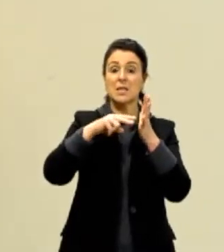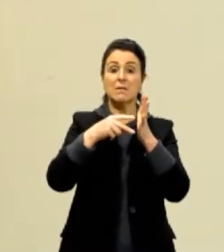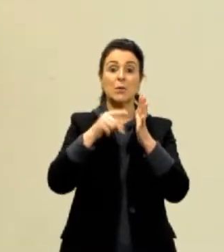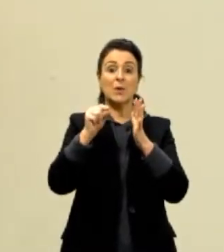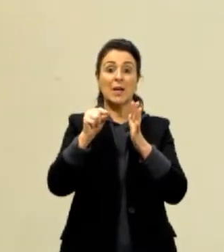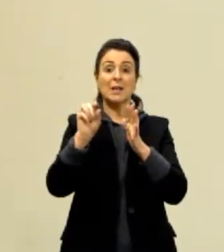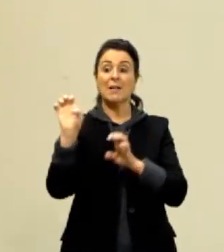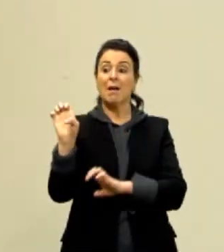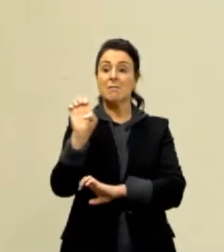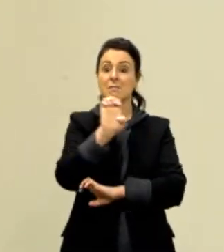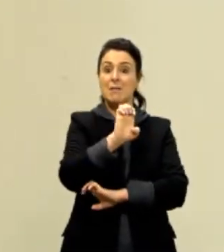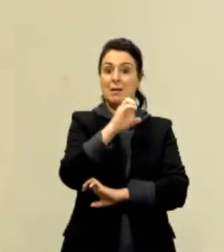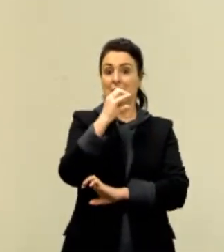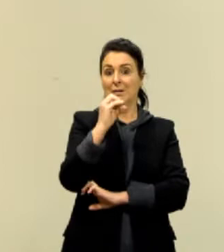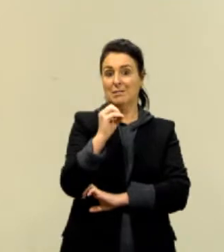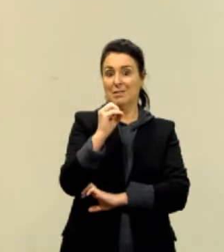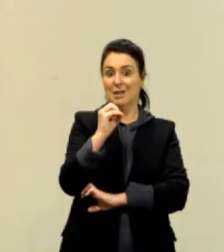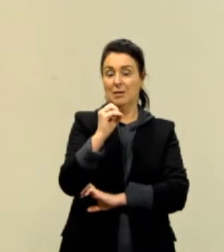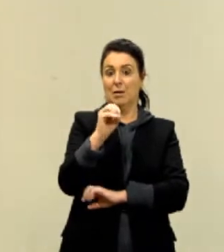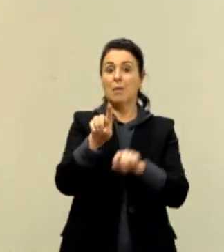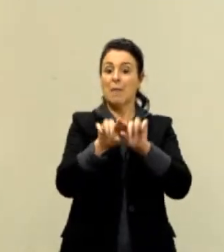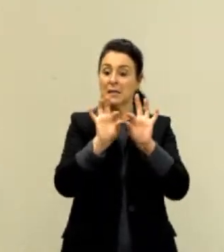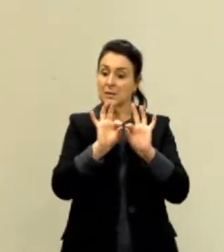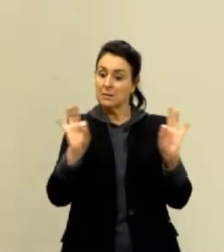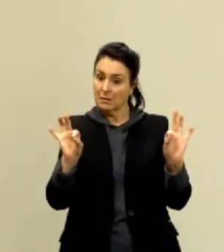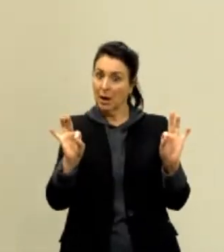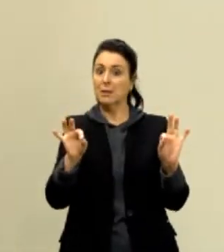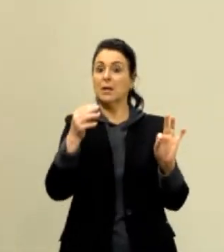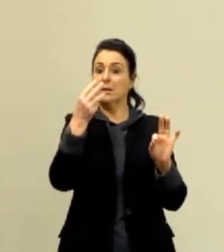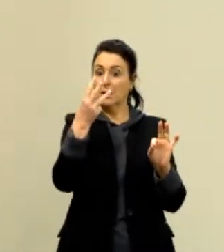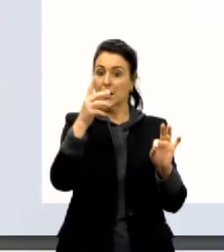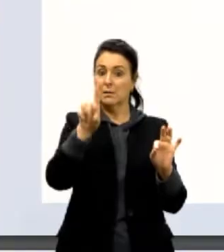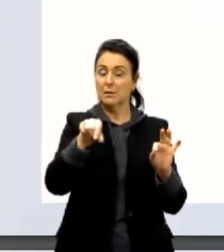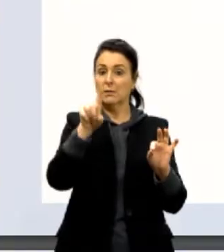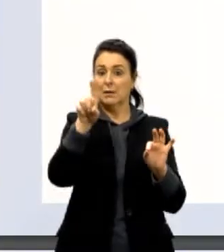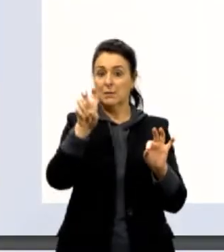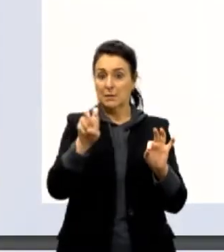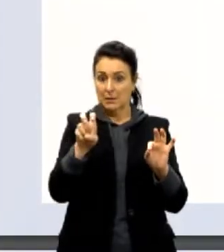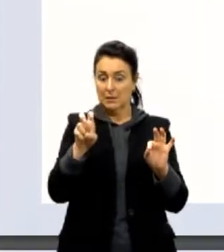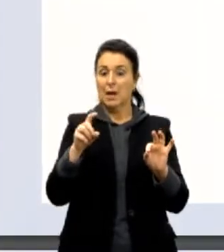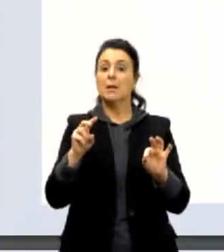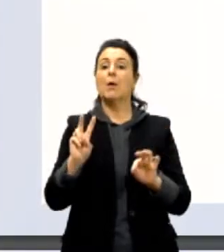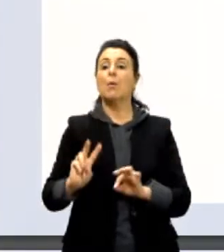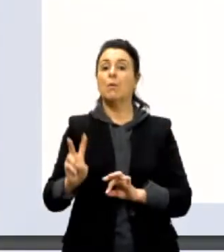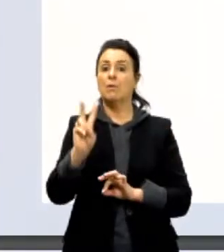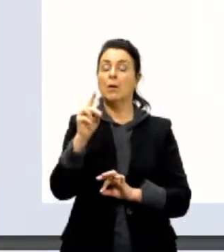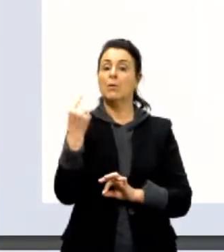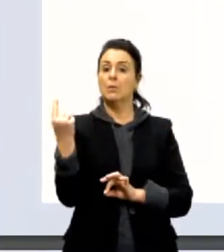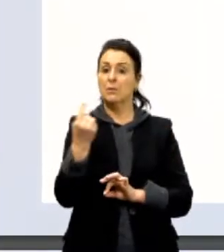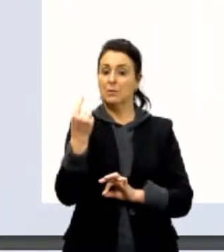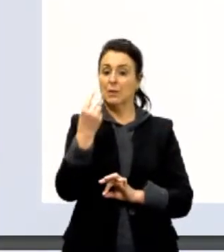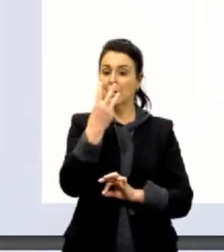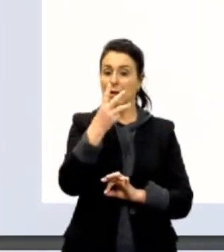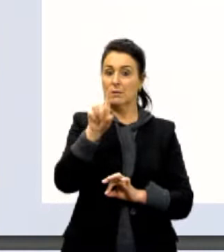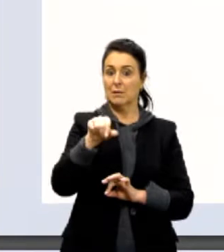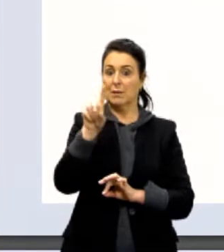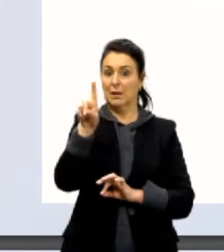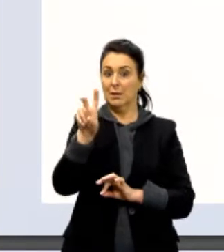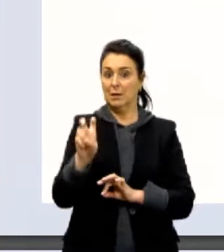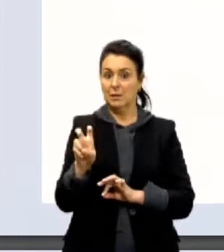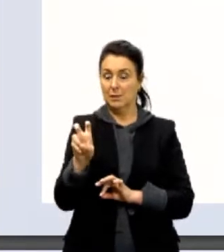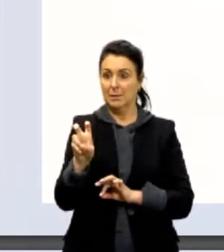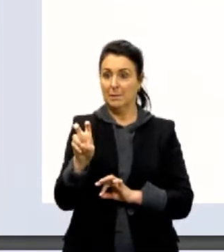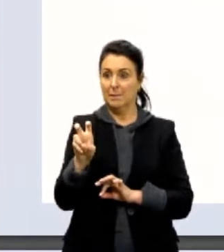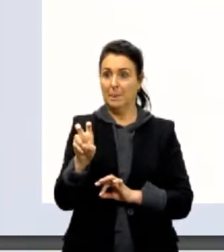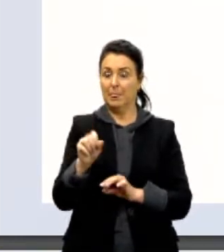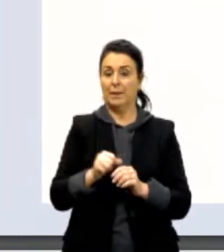mas a distância é essa, 3,15. Então, o valor absoluto de menos 3,15 é 3,15. Vamos